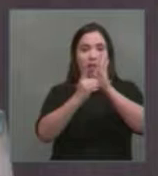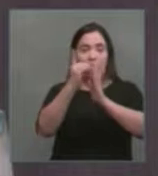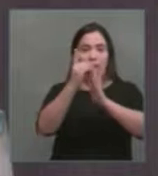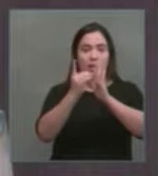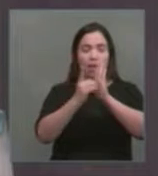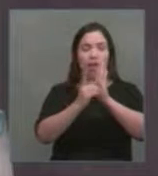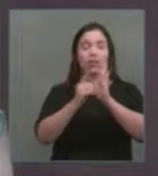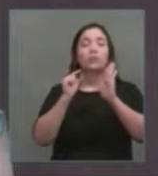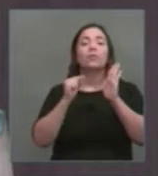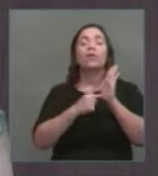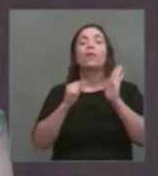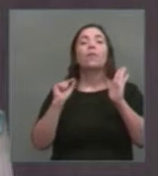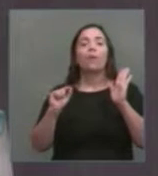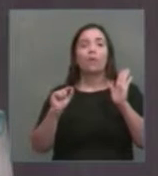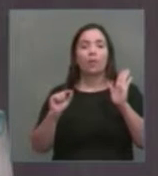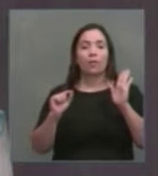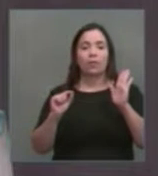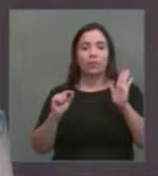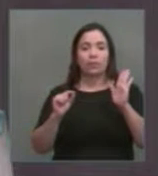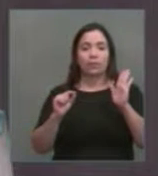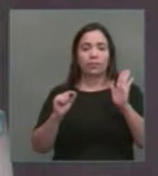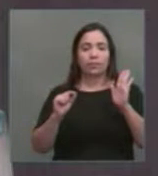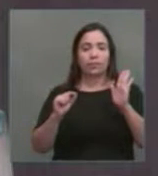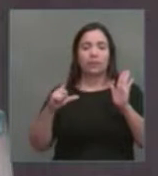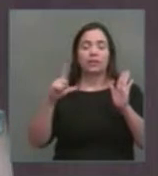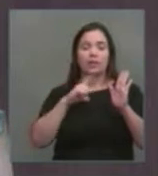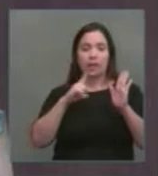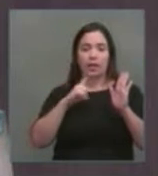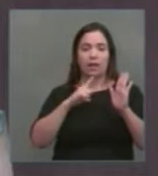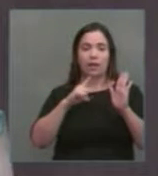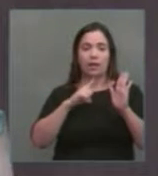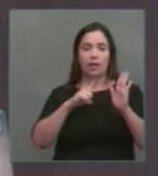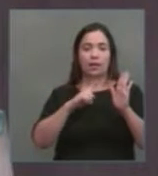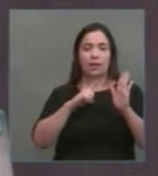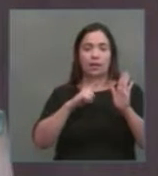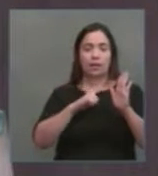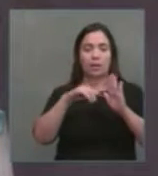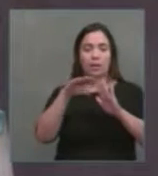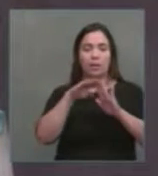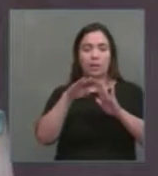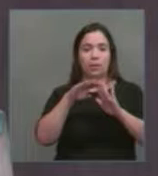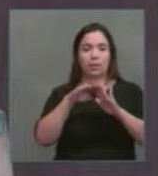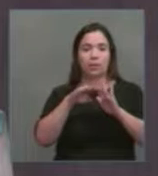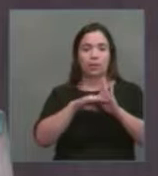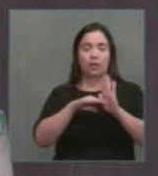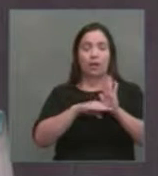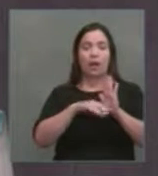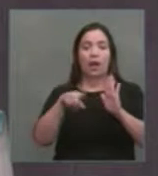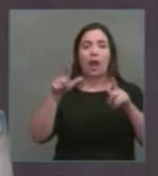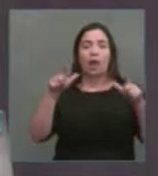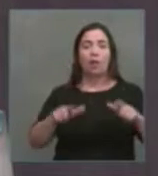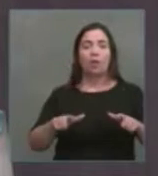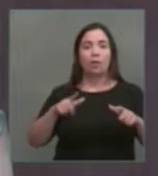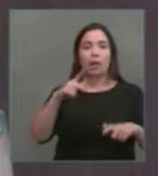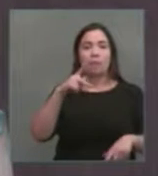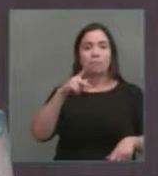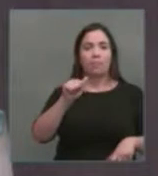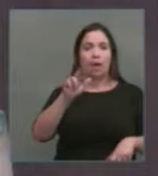as reservas, um conjunto de reservas, no limite, na divisa entre o Pará e